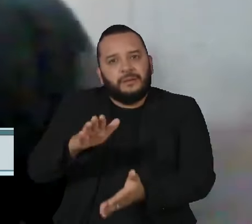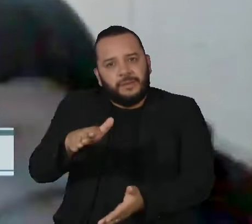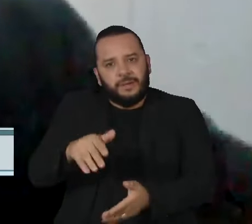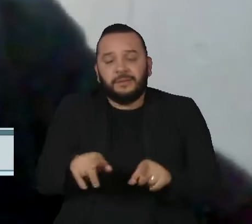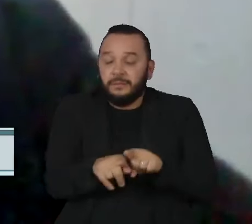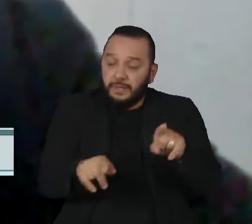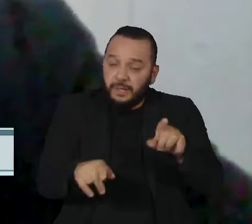cumprir a sua parte.